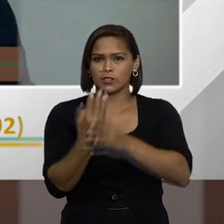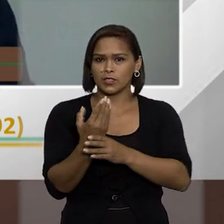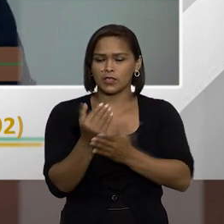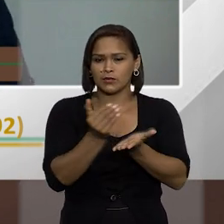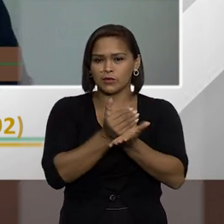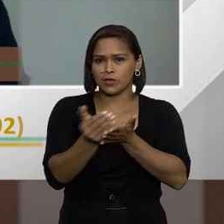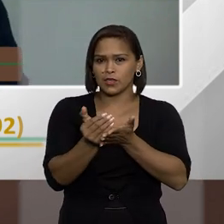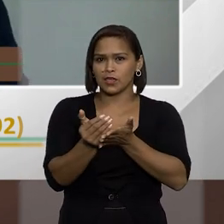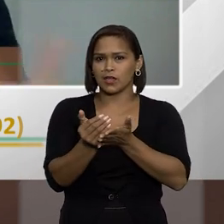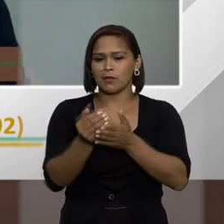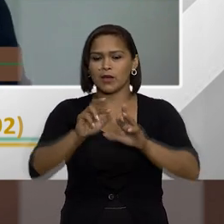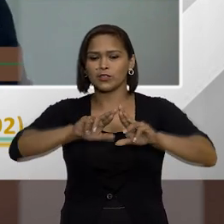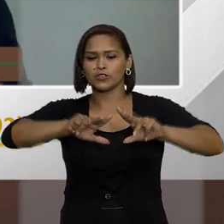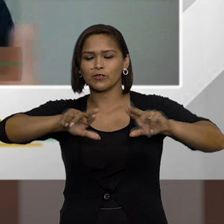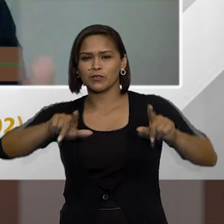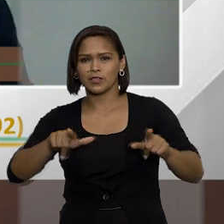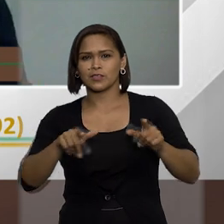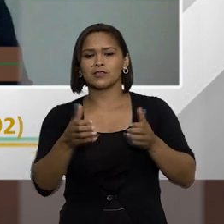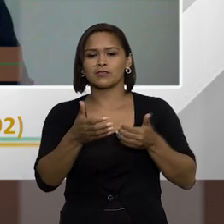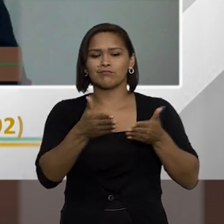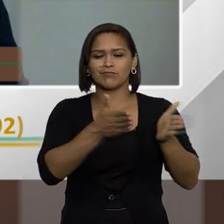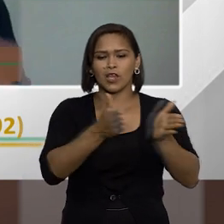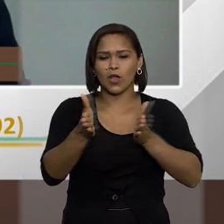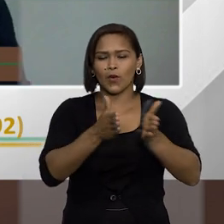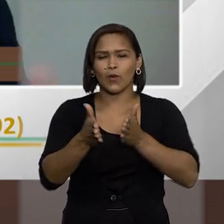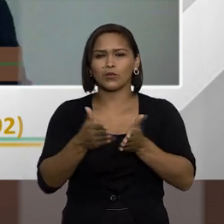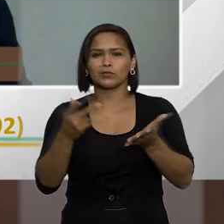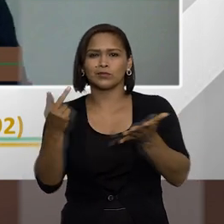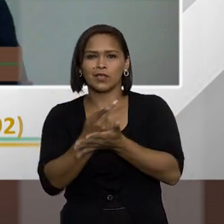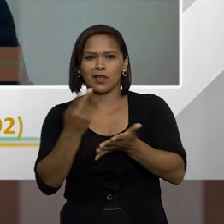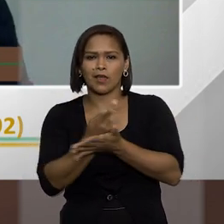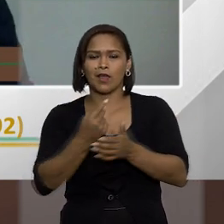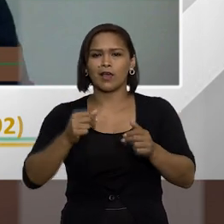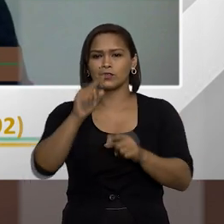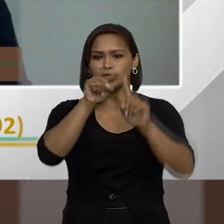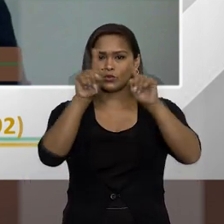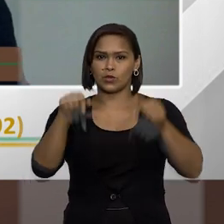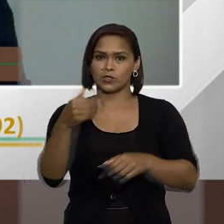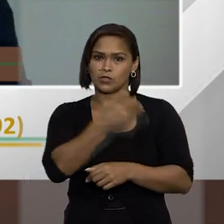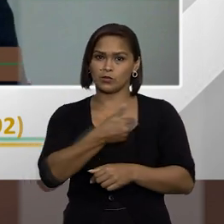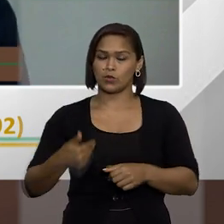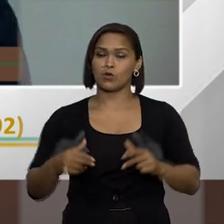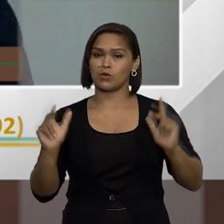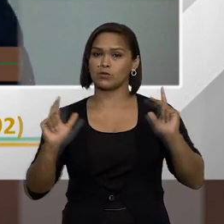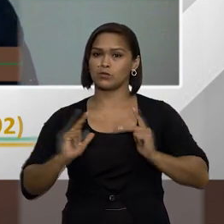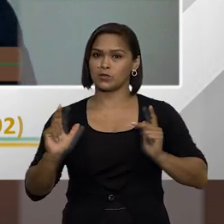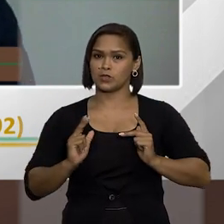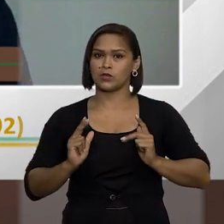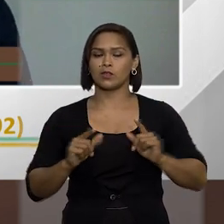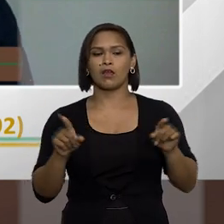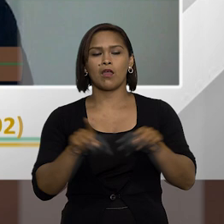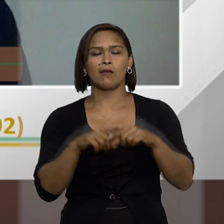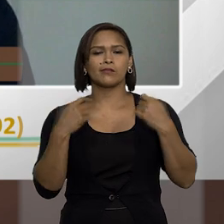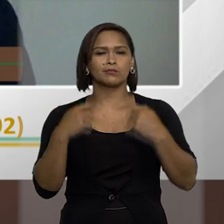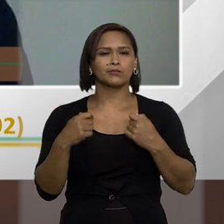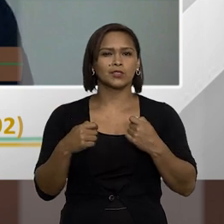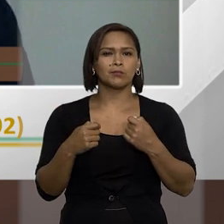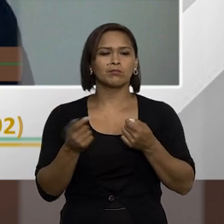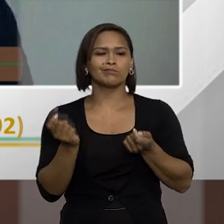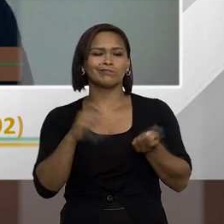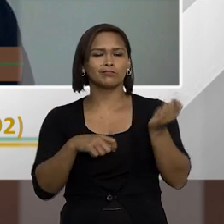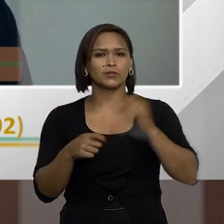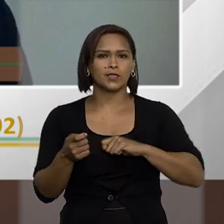sido criada, inicialmente, para dissuadir essas condutas desonestas por parte dos agentes públicos, os particulares, a depender